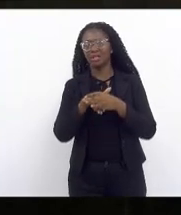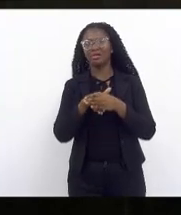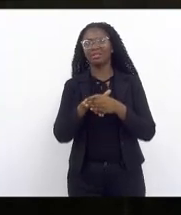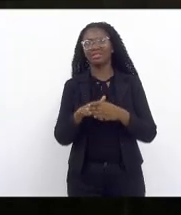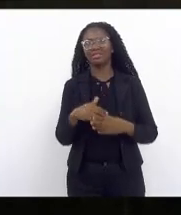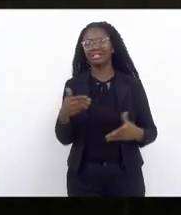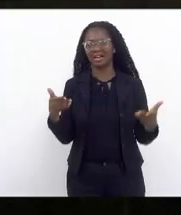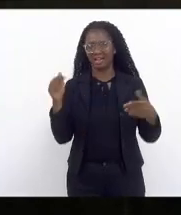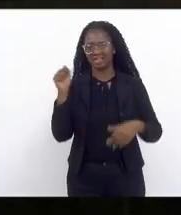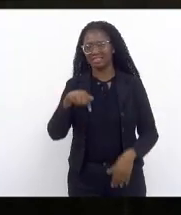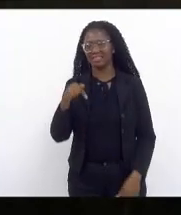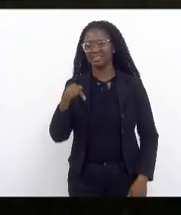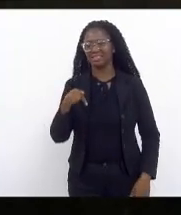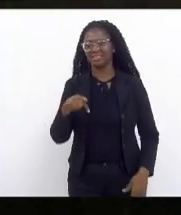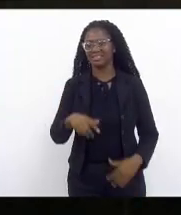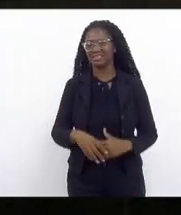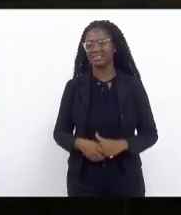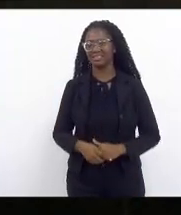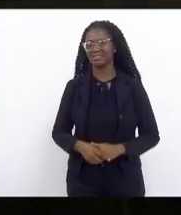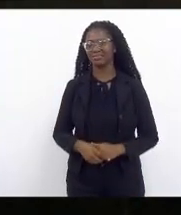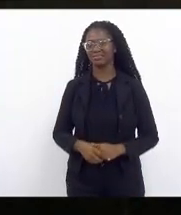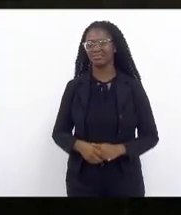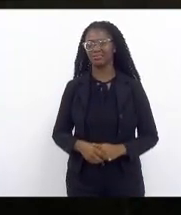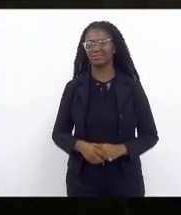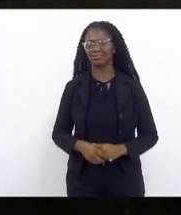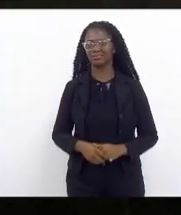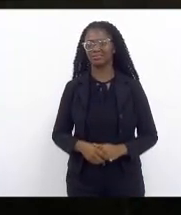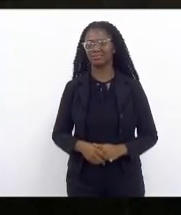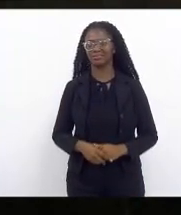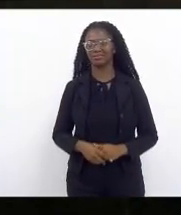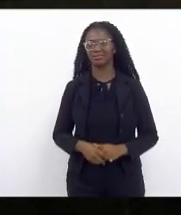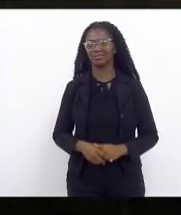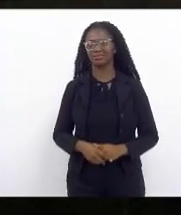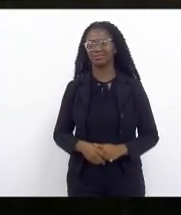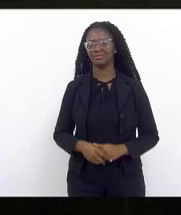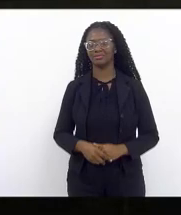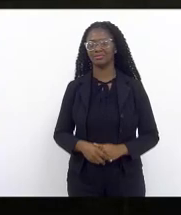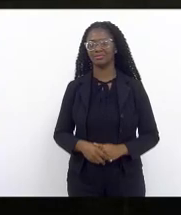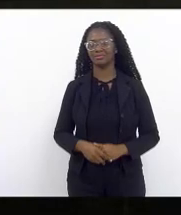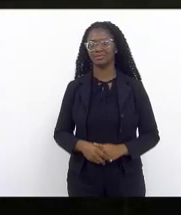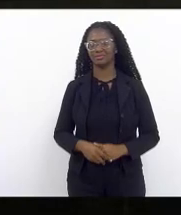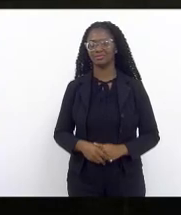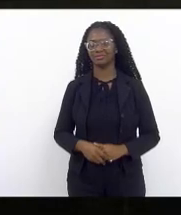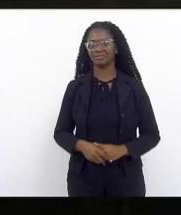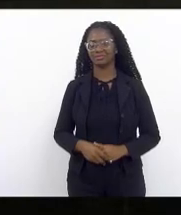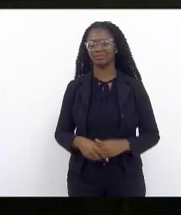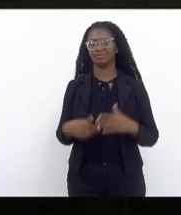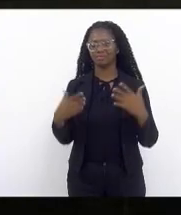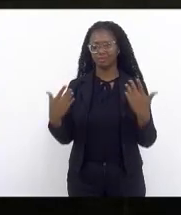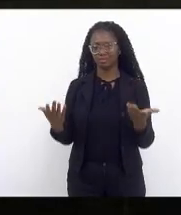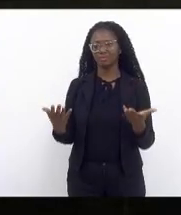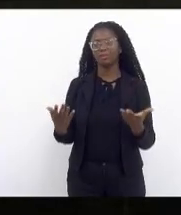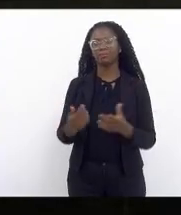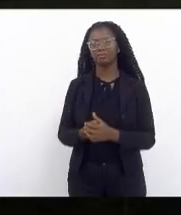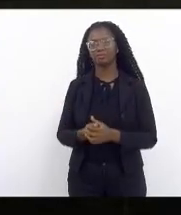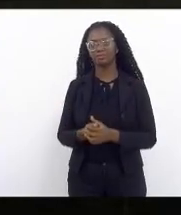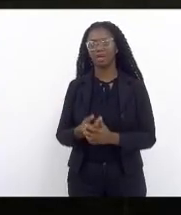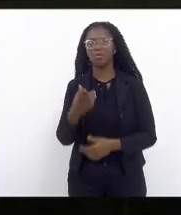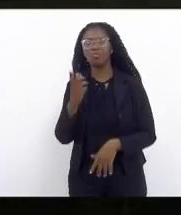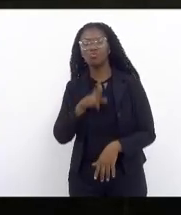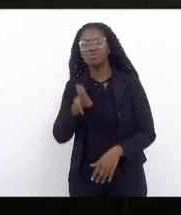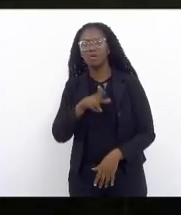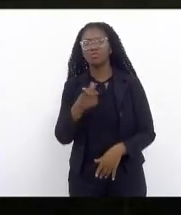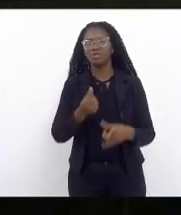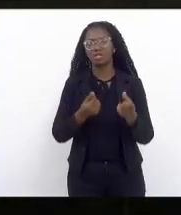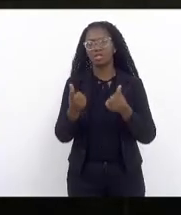no nosso entendimento um grande acordo que foi muito feliz para o estado do Rio de Janeiro e aí